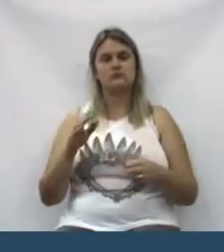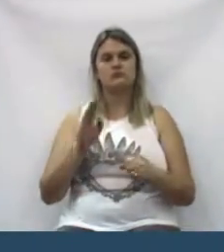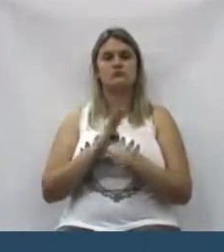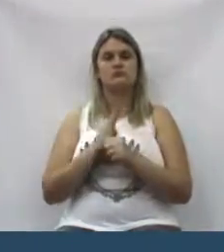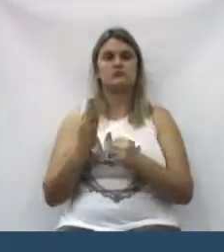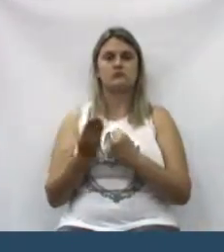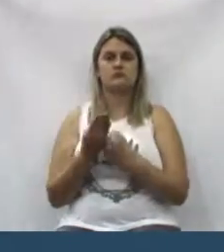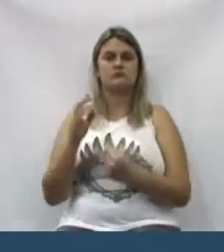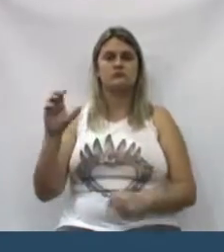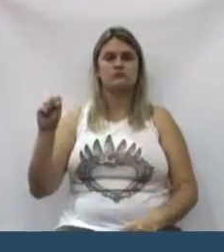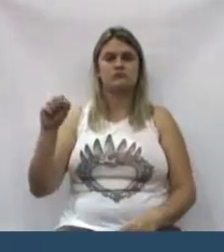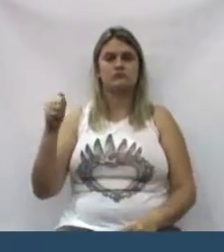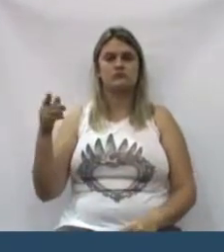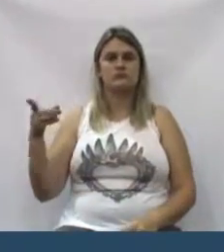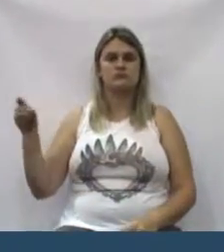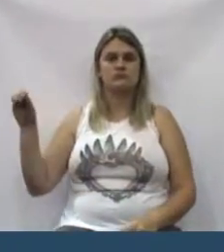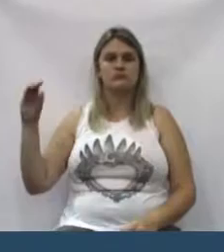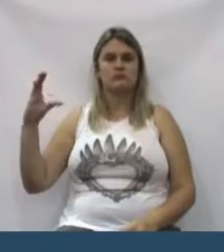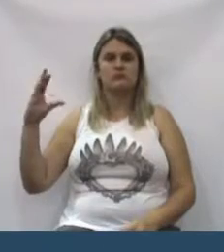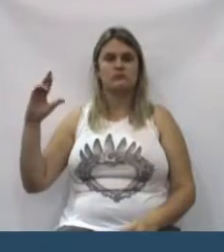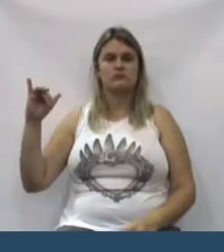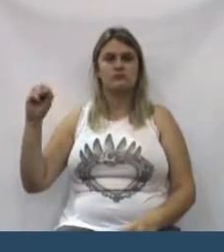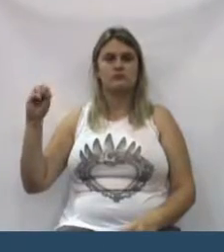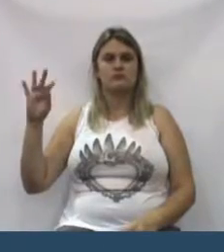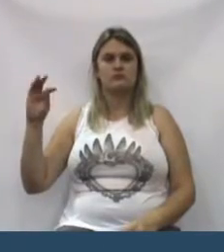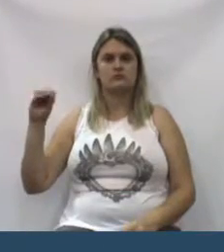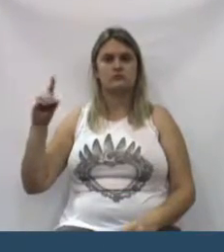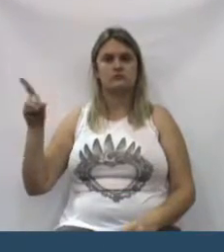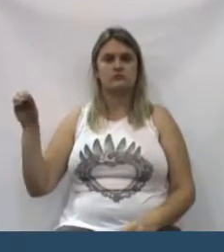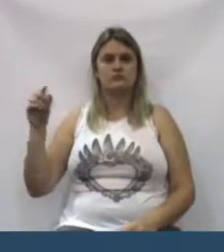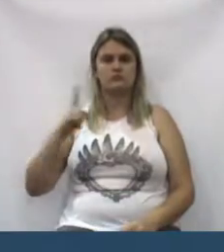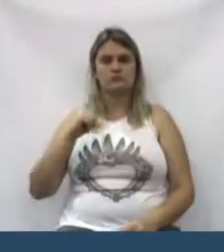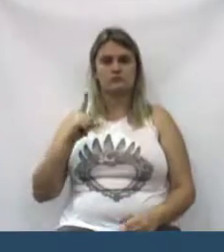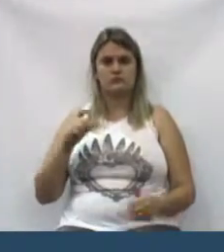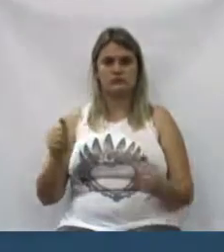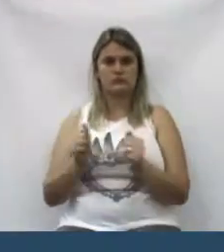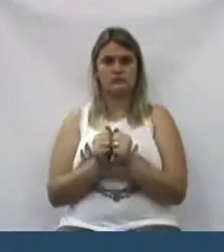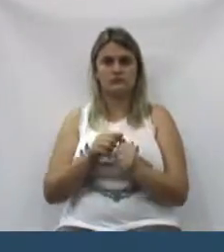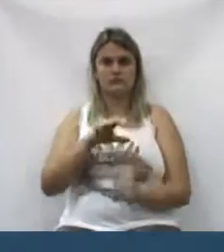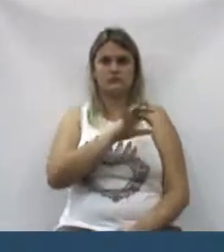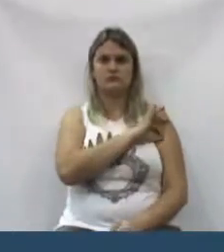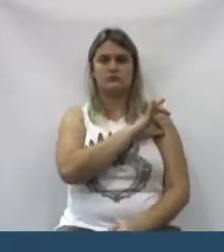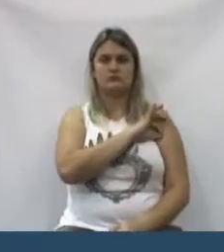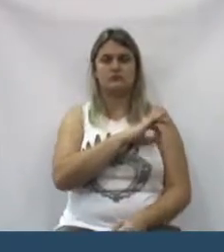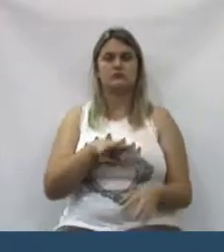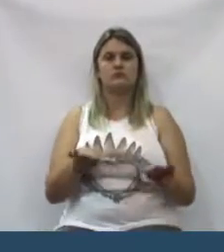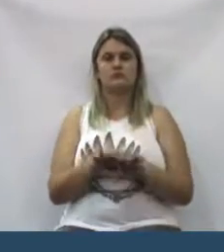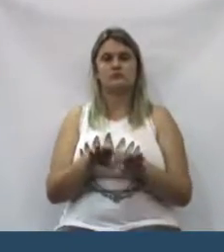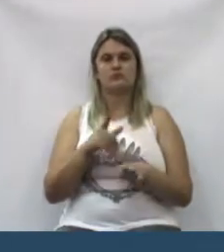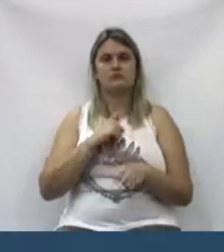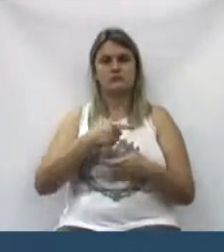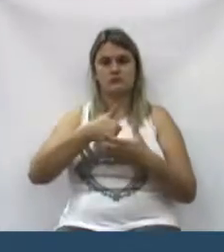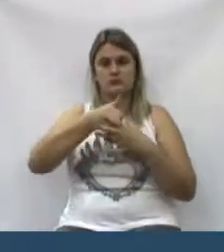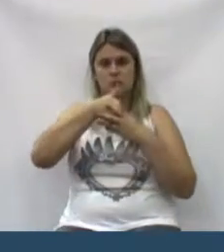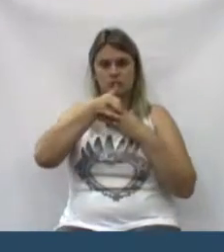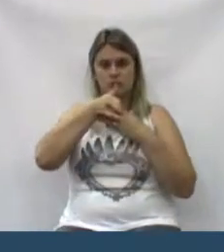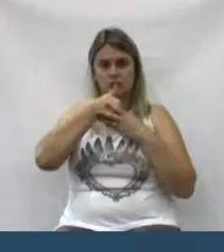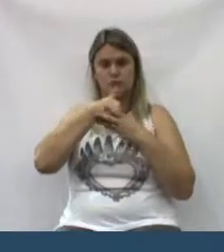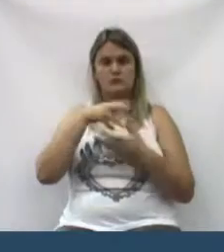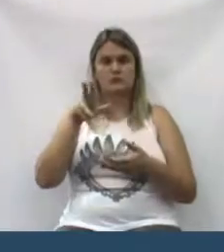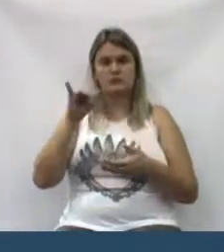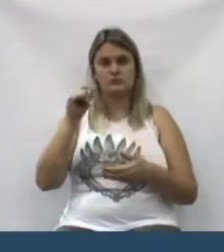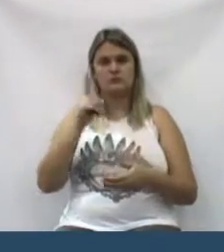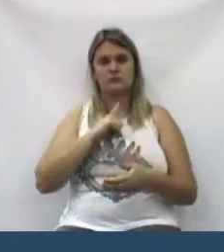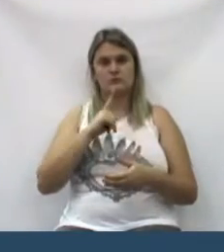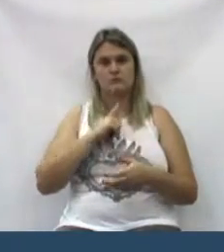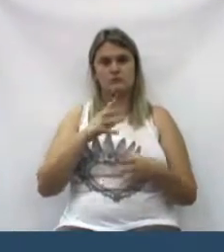São Cristóvão. Além de São Cristóvão receber a companhia, nós temos também São Mateus do Sul que